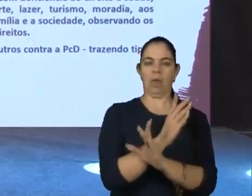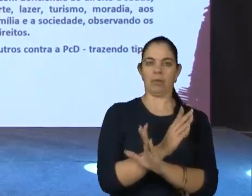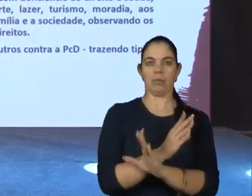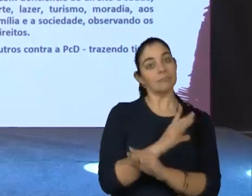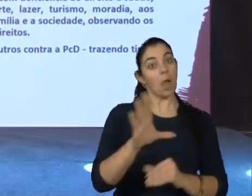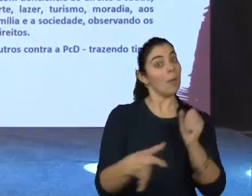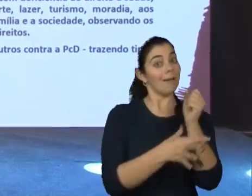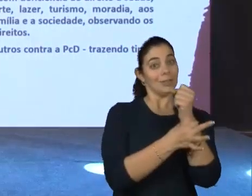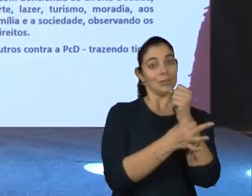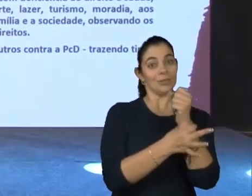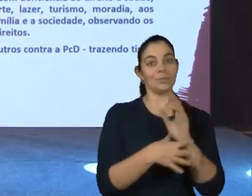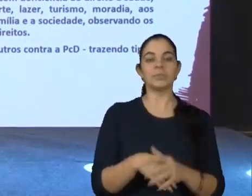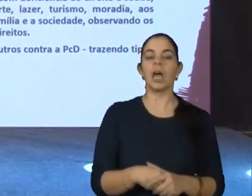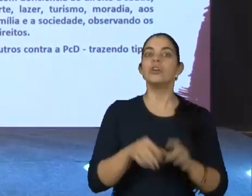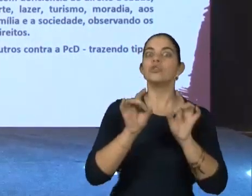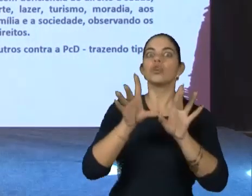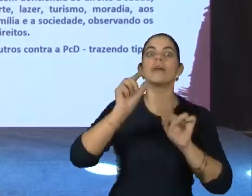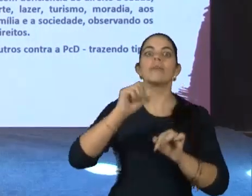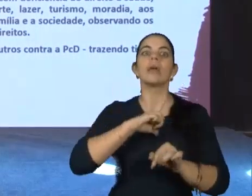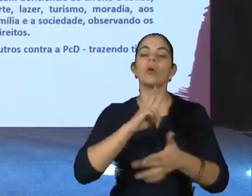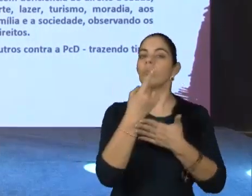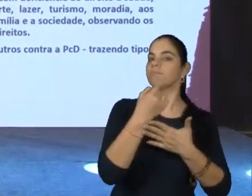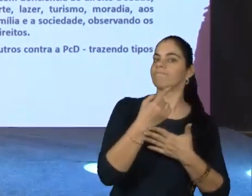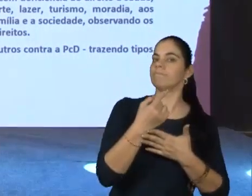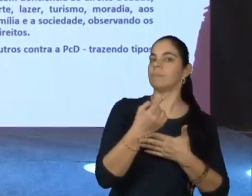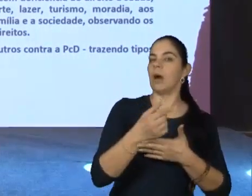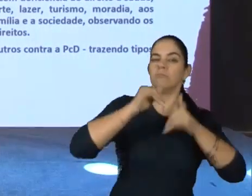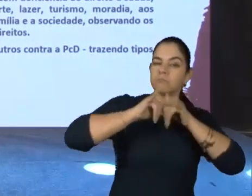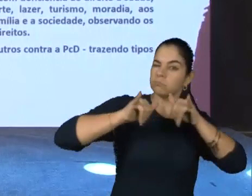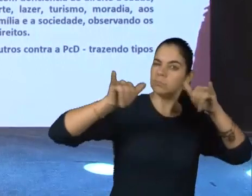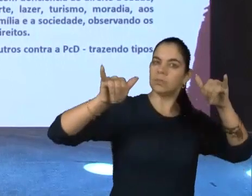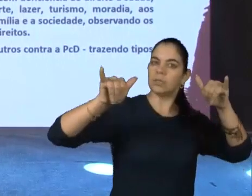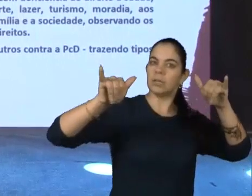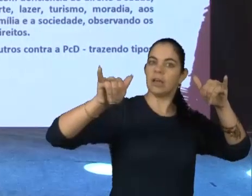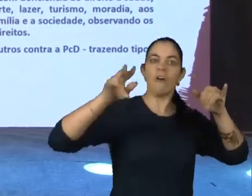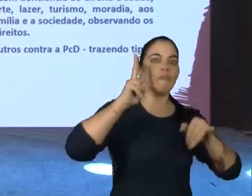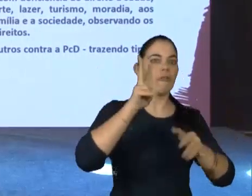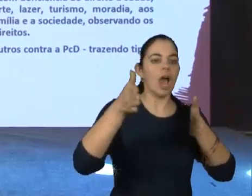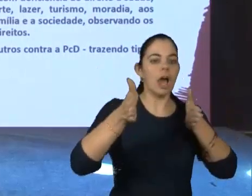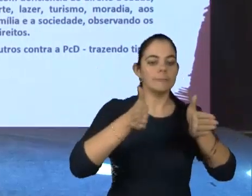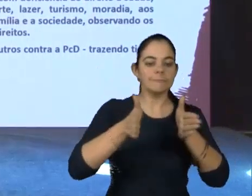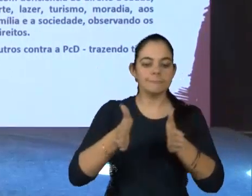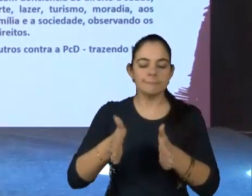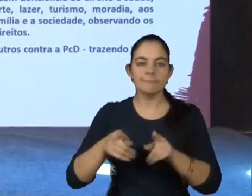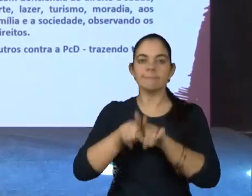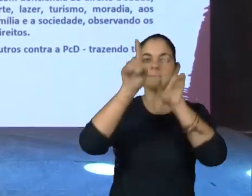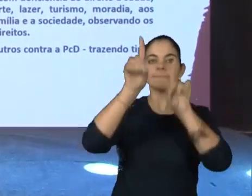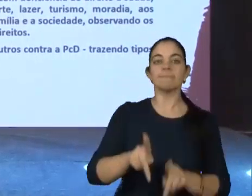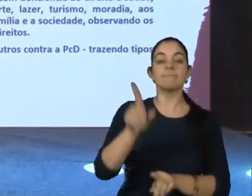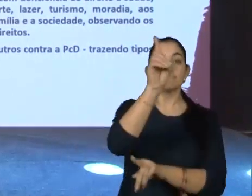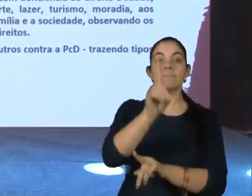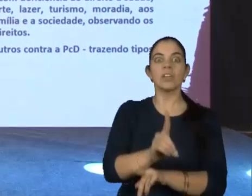garantindo. Porém, ela vem também promover o acesso irrestrito das pessoas com deficiência